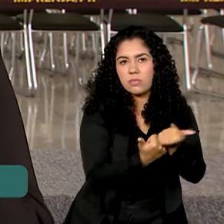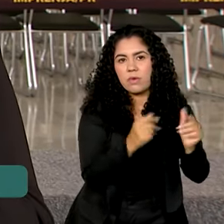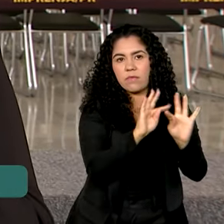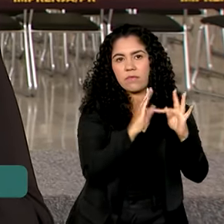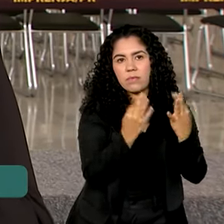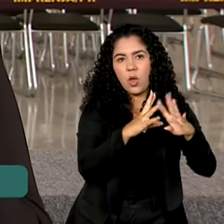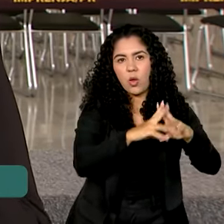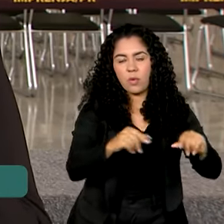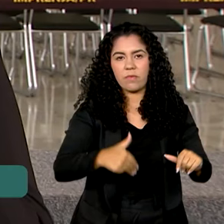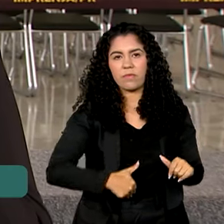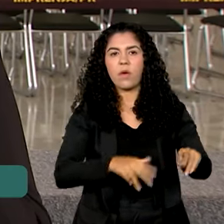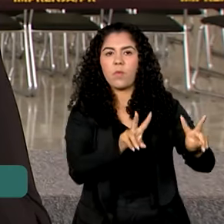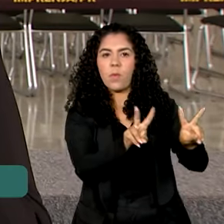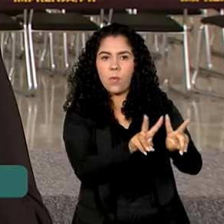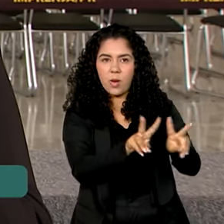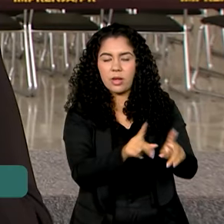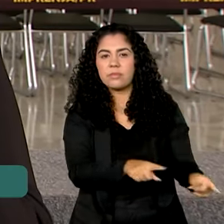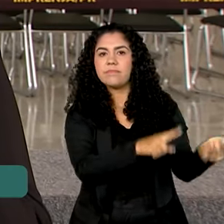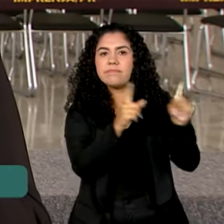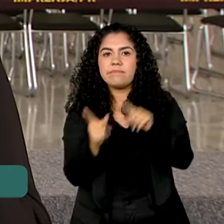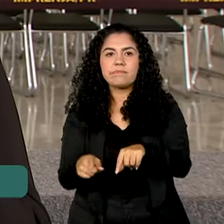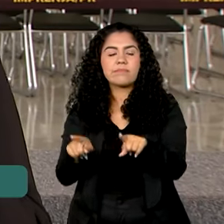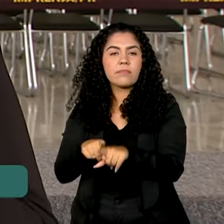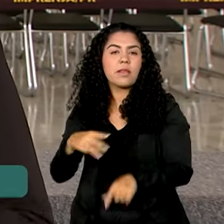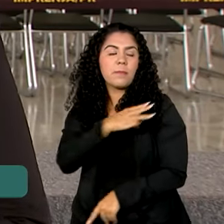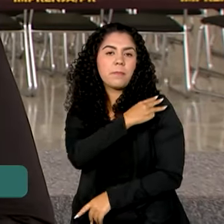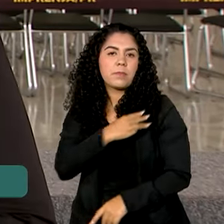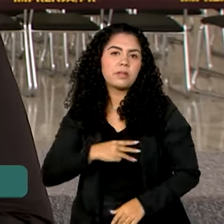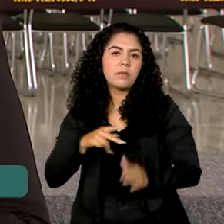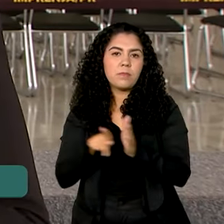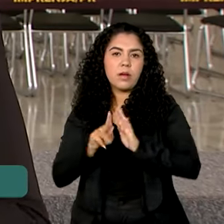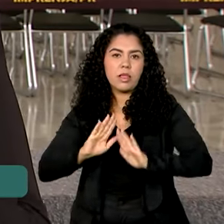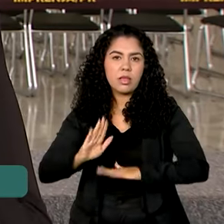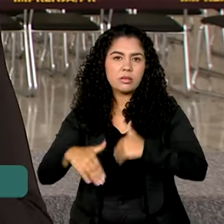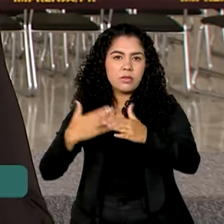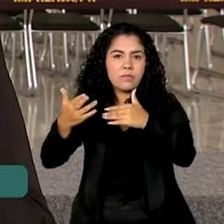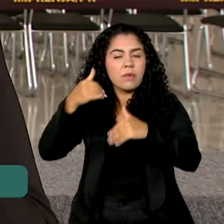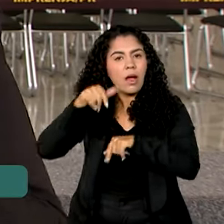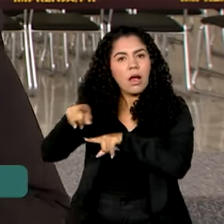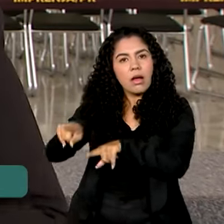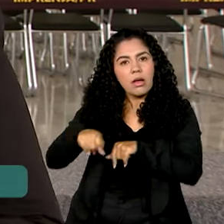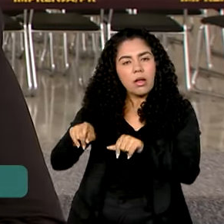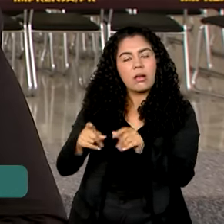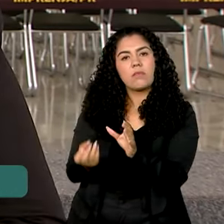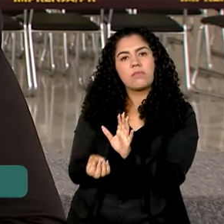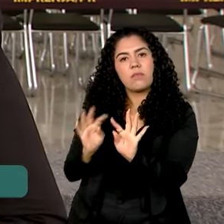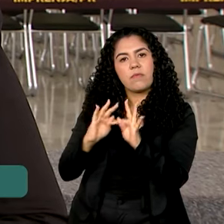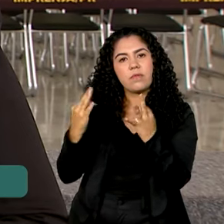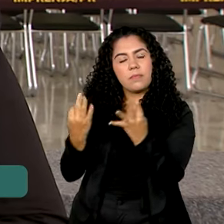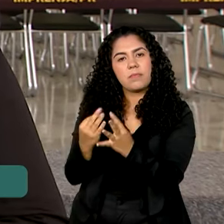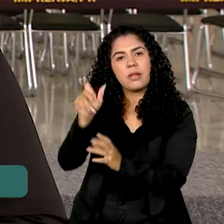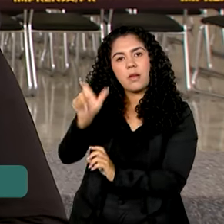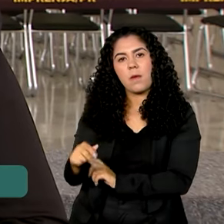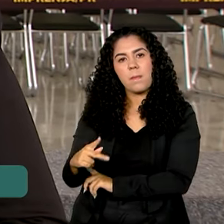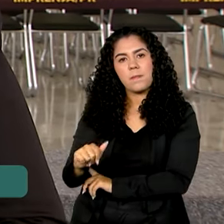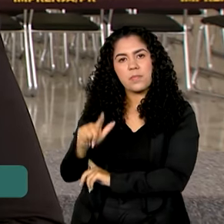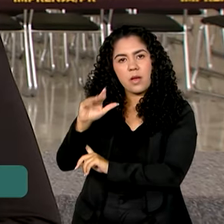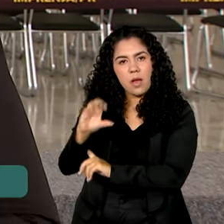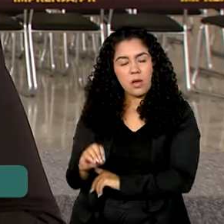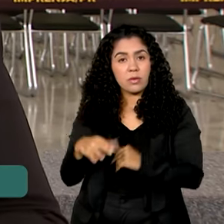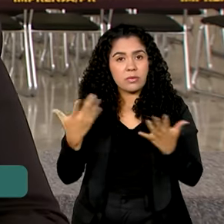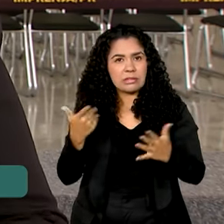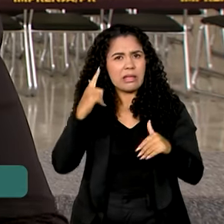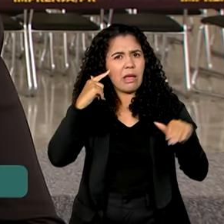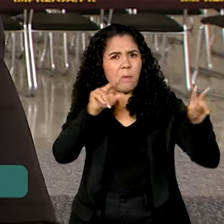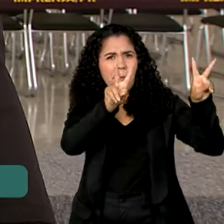à Fome, Wellington Dias, e também com o ministro do Desenvolvimento Agrário e Agricultura Familiar, Paulo Teixeira. Então, uma segunda-feira com